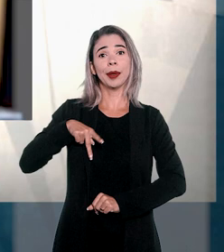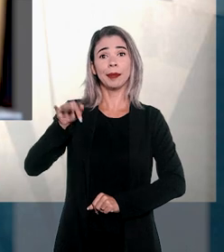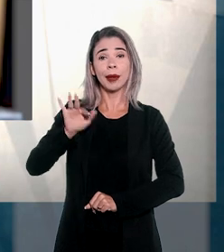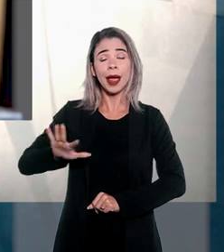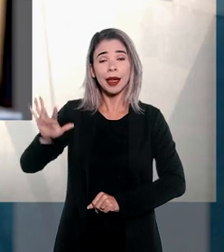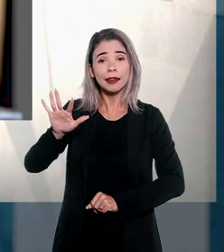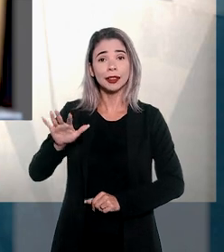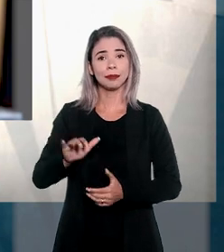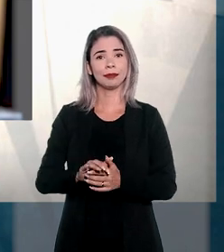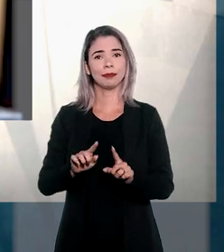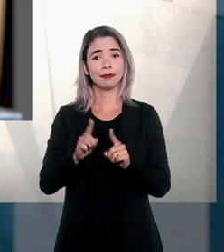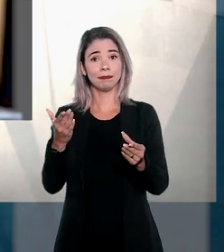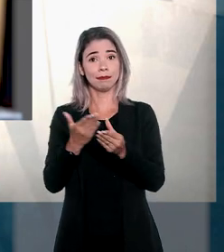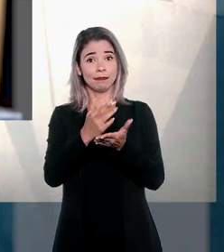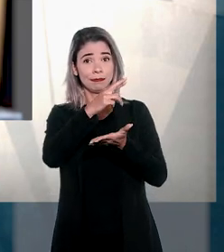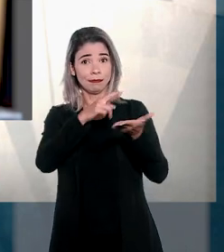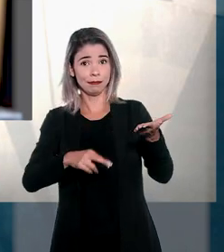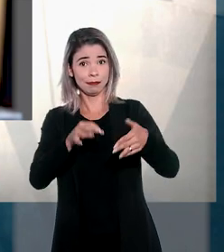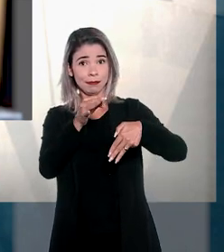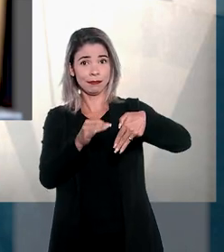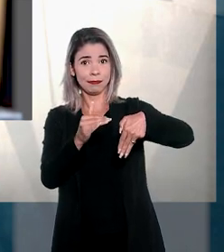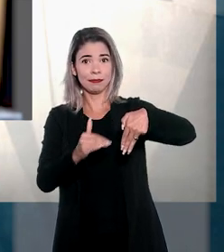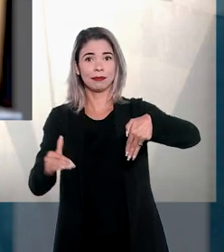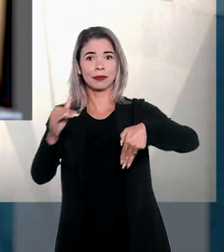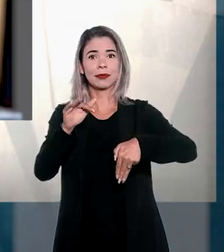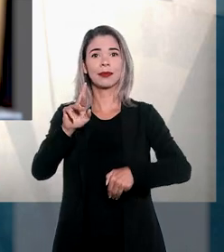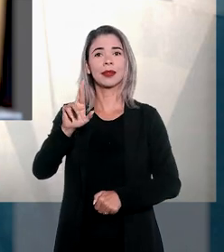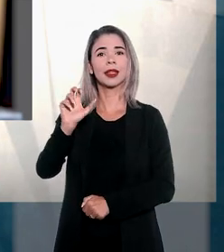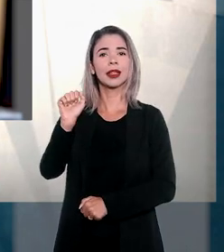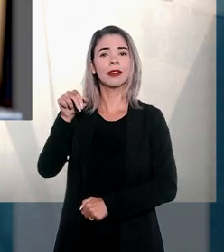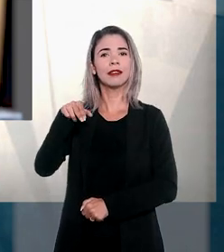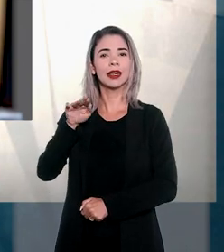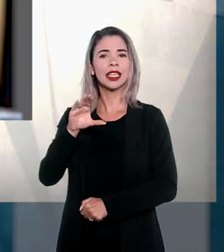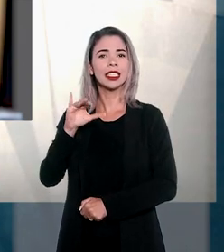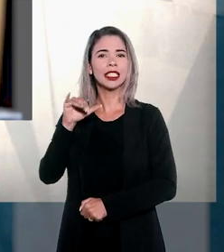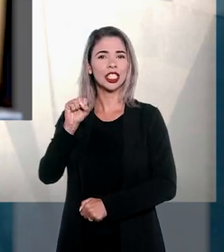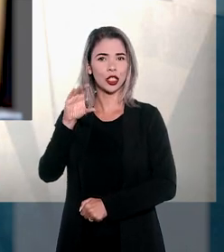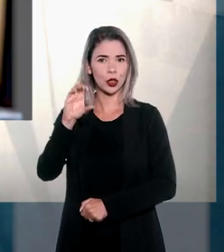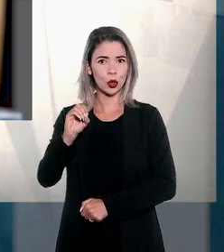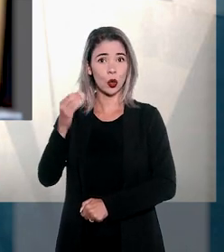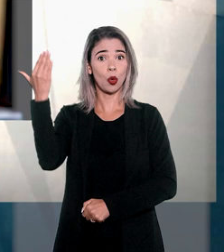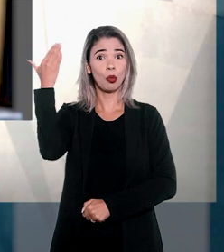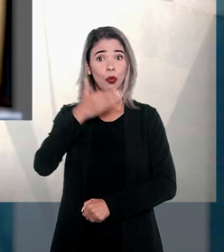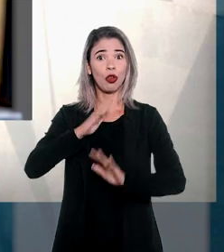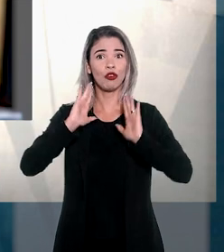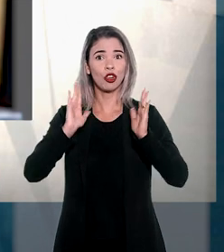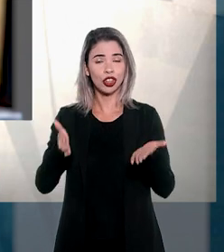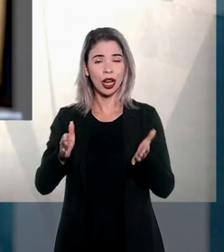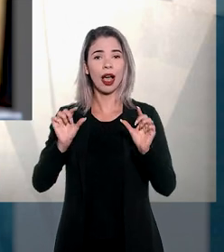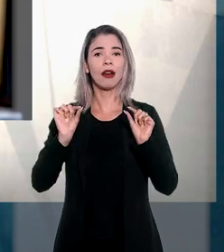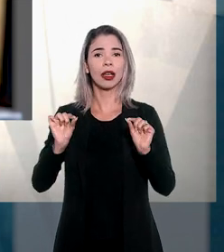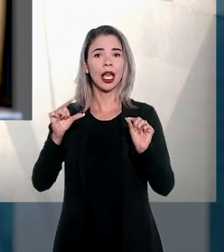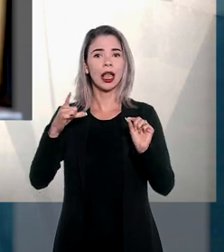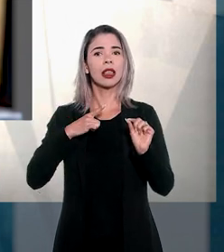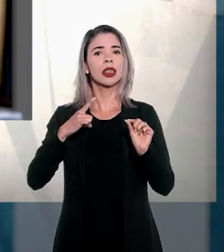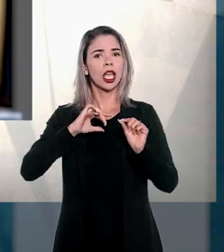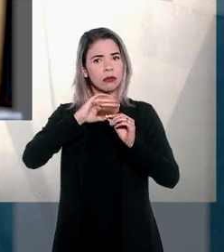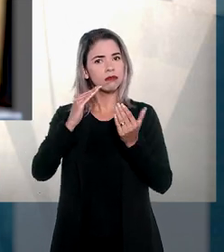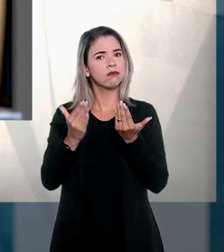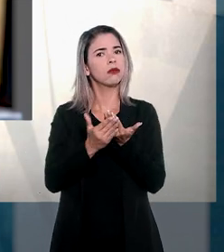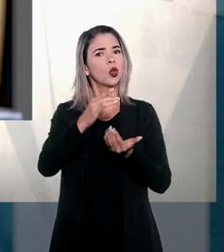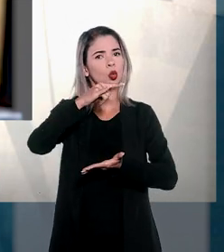Para o relator do caso no STJ, o ministro Francisco Falcão ficou comprovado no processo que o réu produziu e